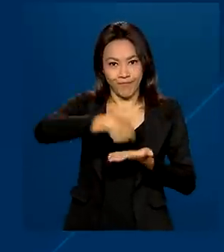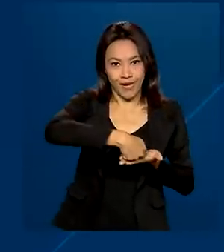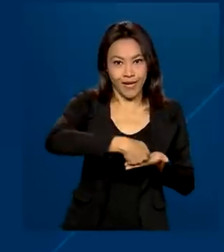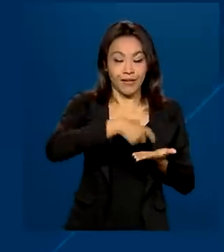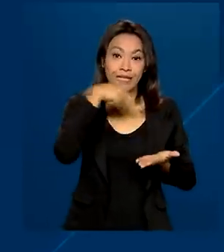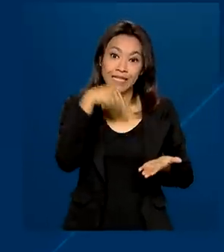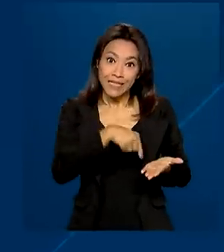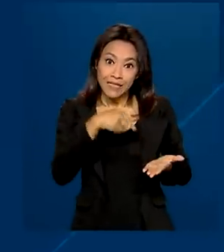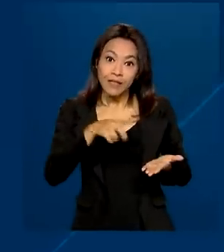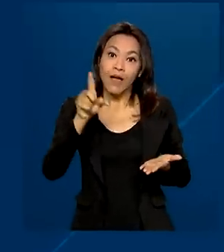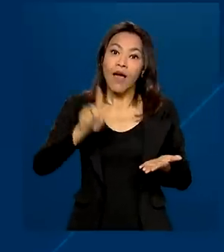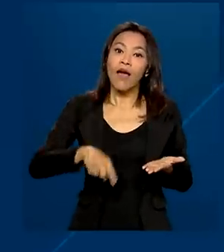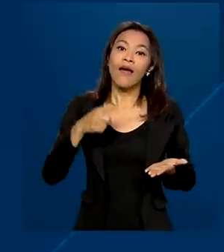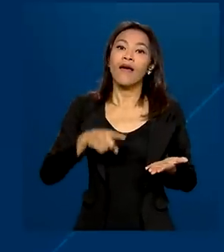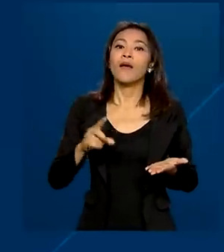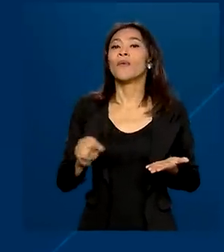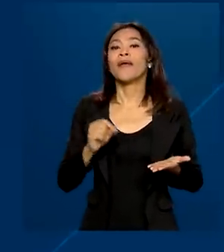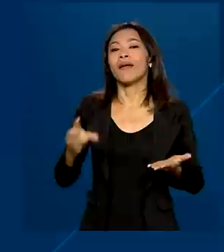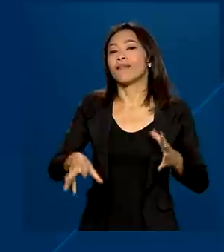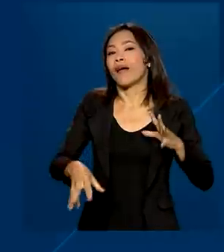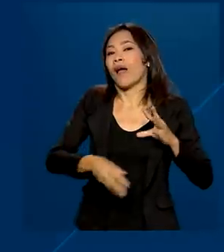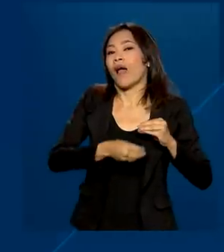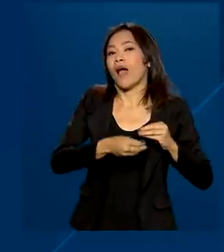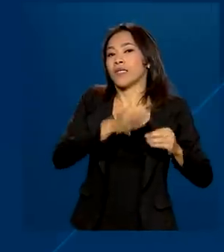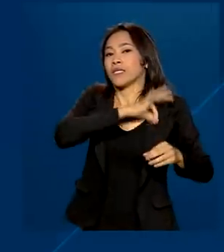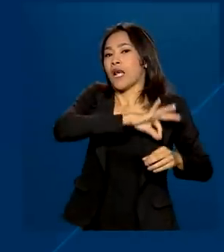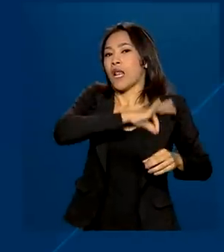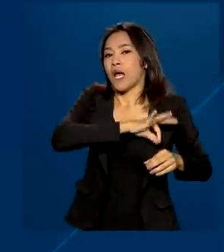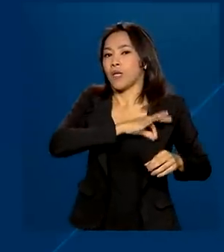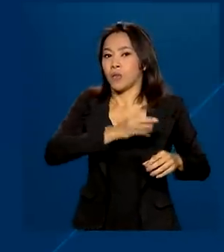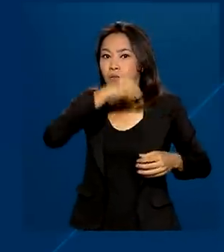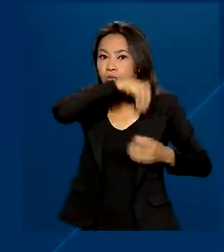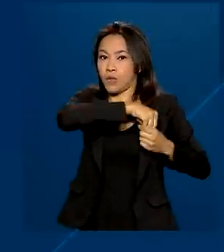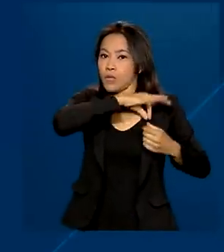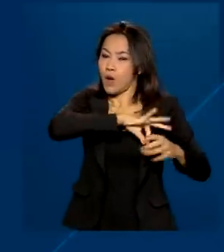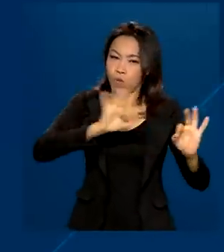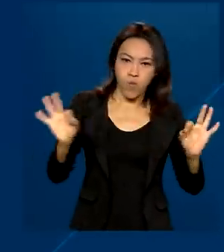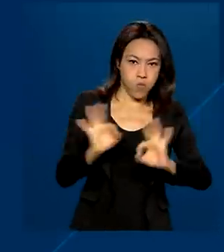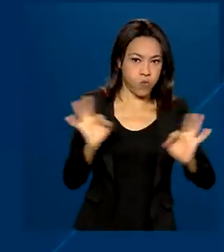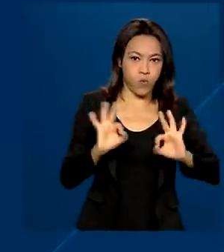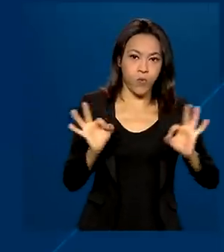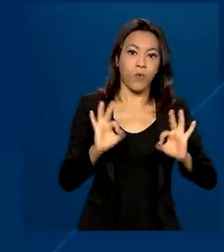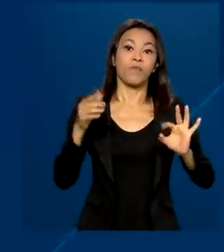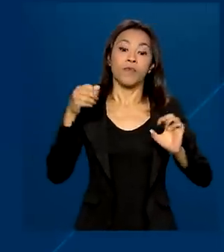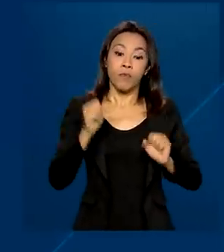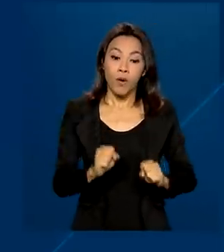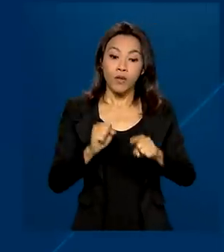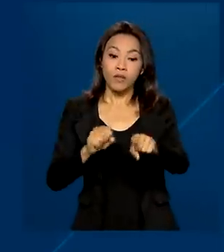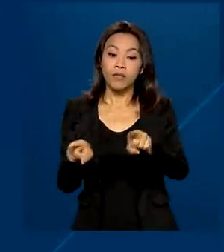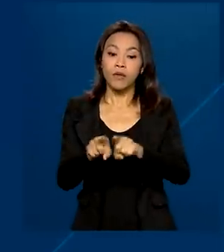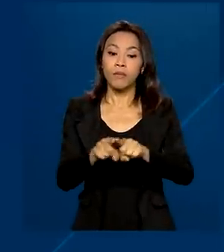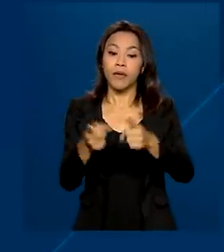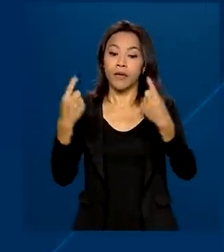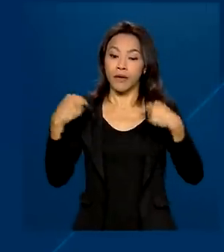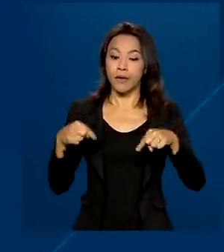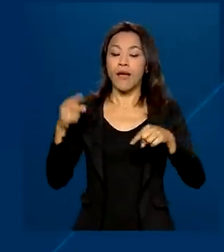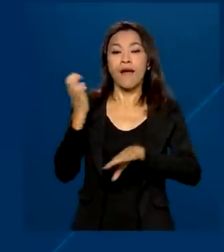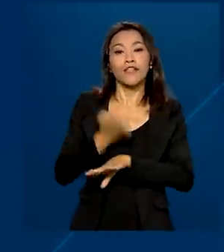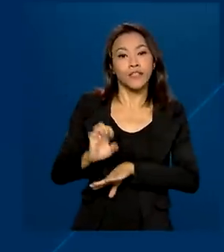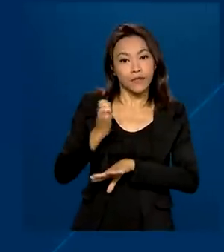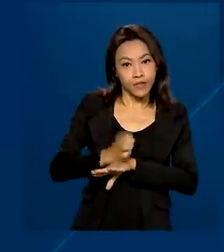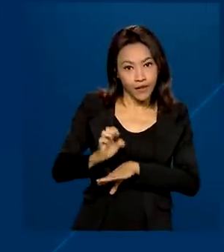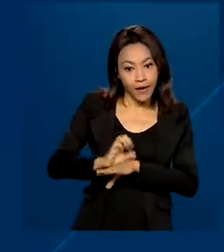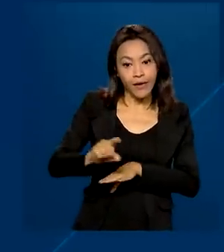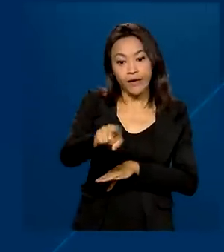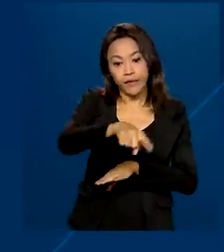a verba como de natureza salarial. A adoção do trabalho remoto poderá ser estendida a estagiários